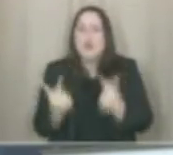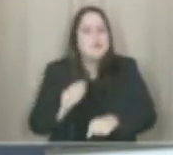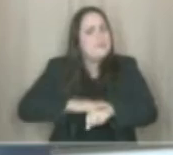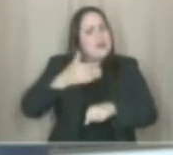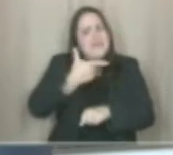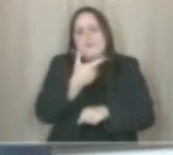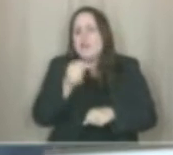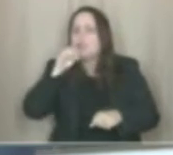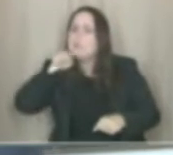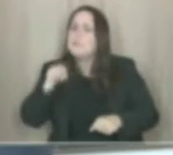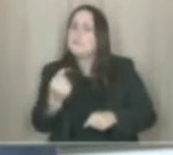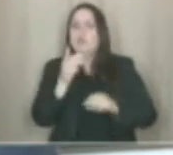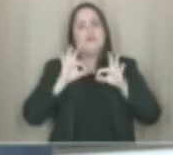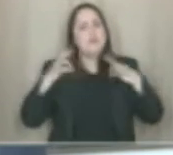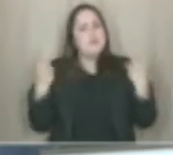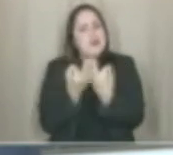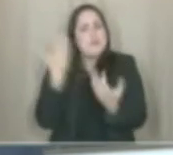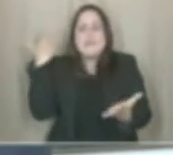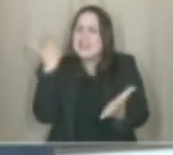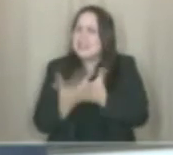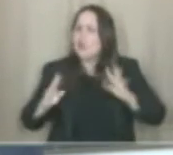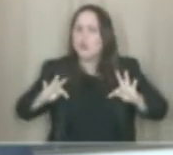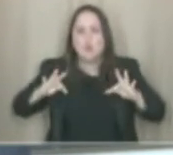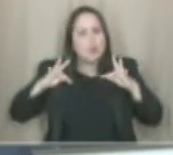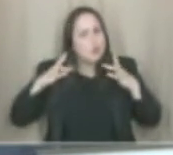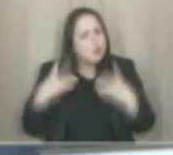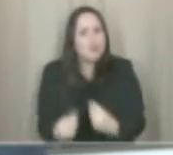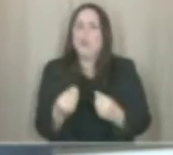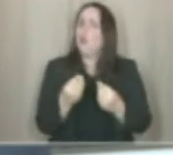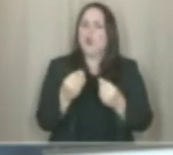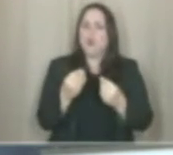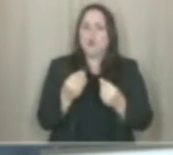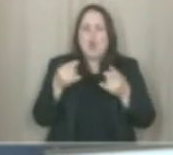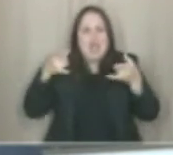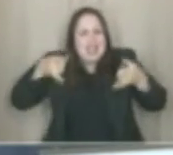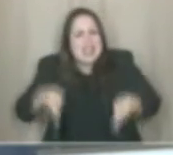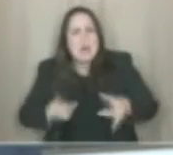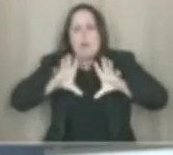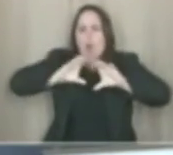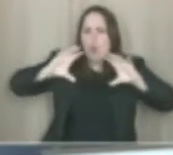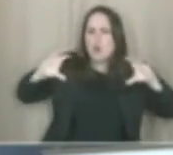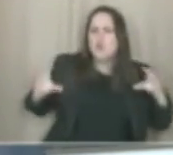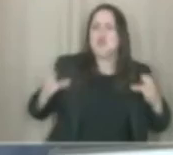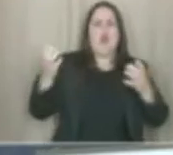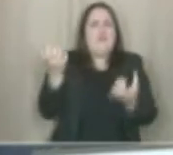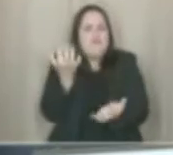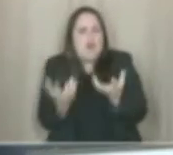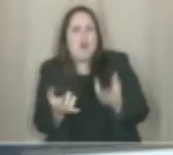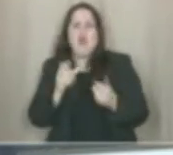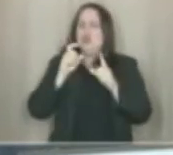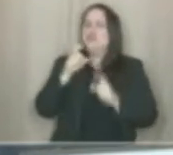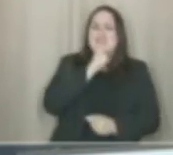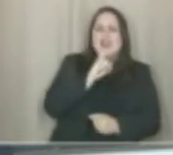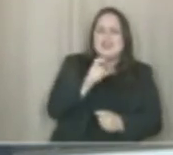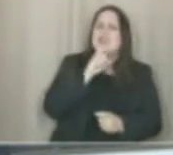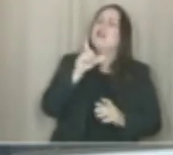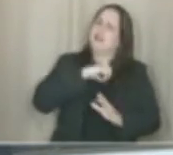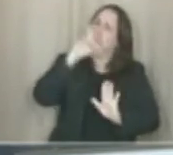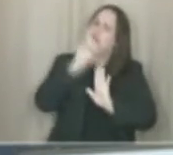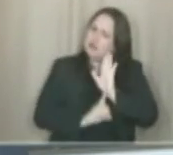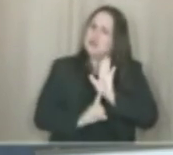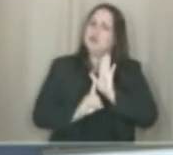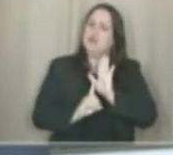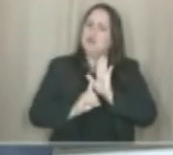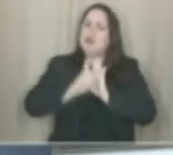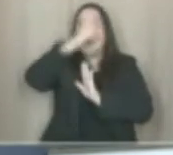20 mil famílias que têm direito, que perderam seus bens, que perderam seus imóveis, que perderam suas camas, seus colchões, seus fogões, suas geladeiras, têm o